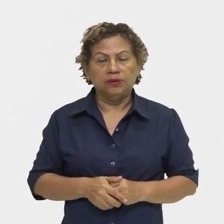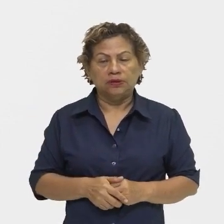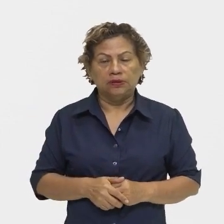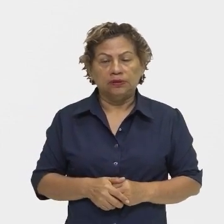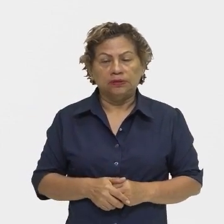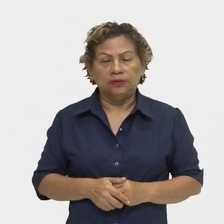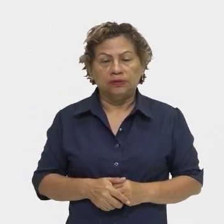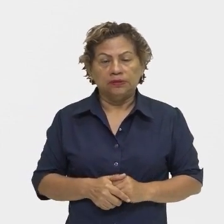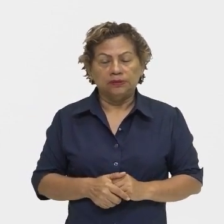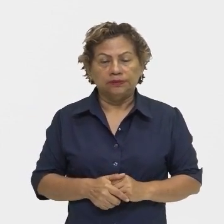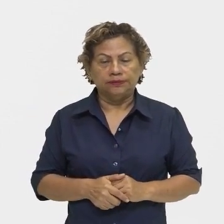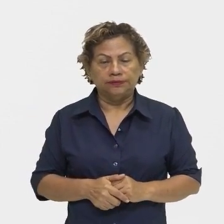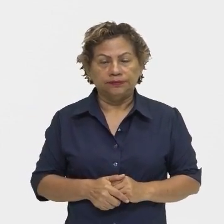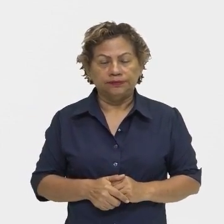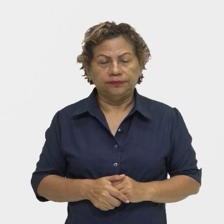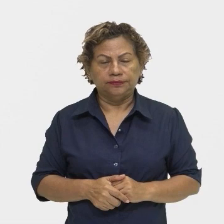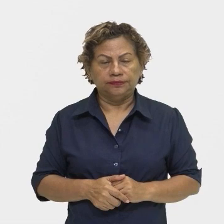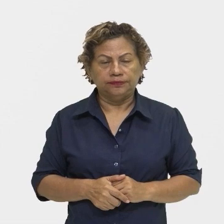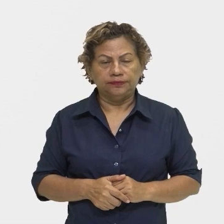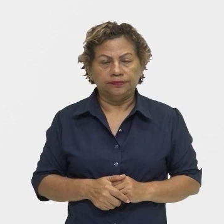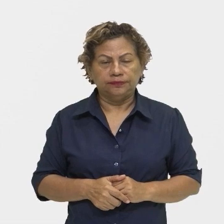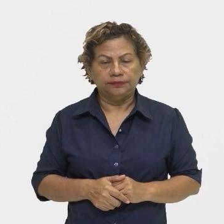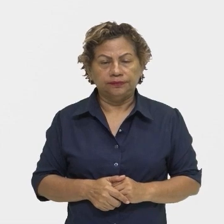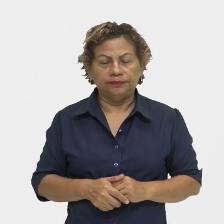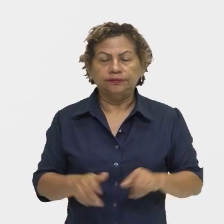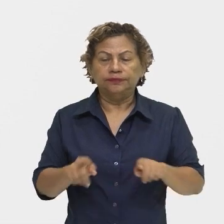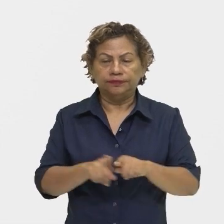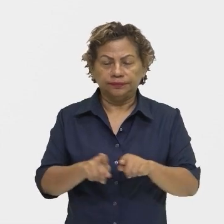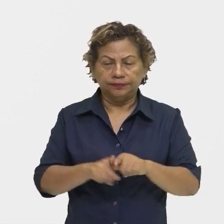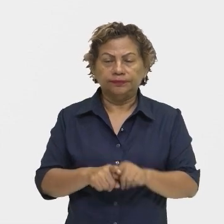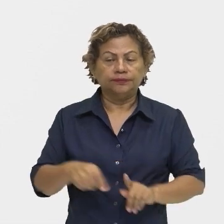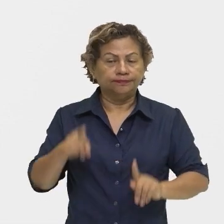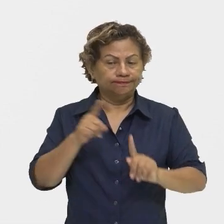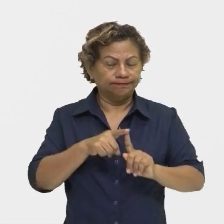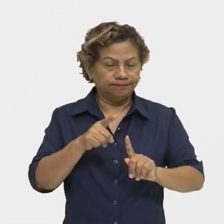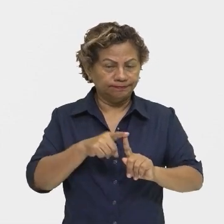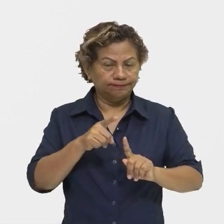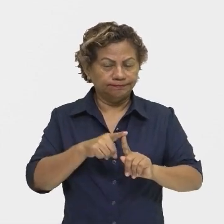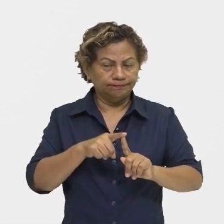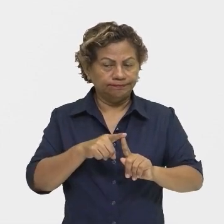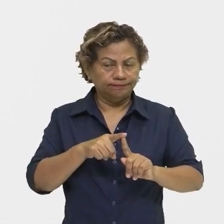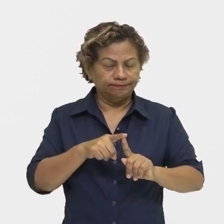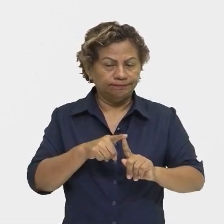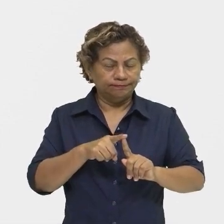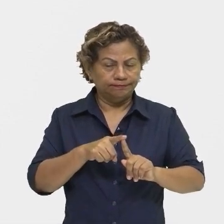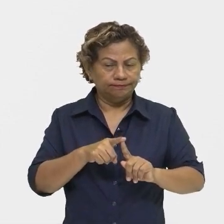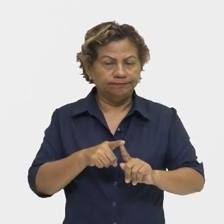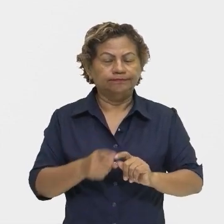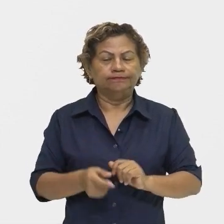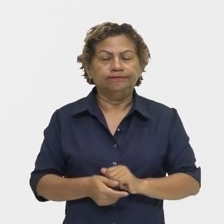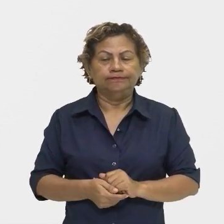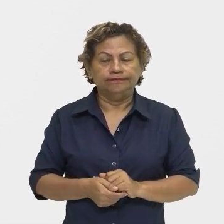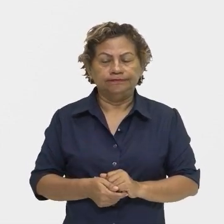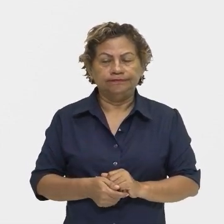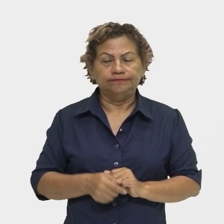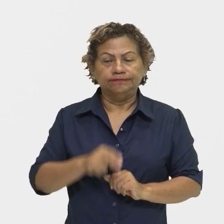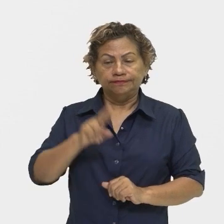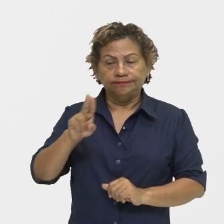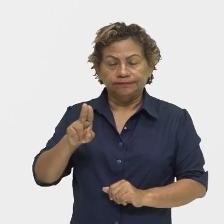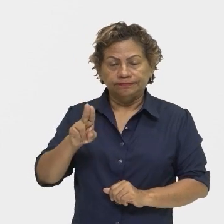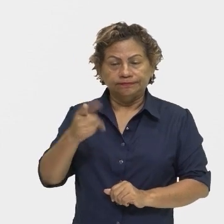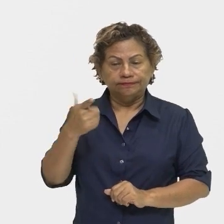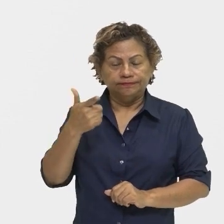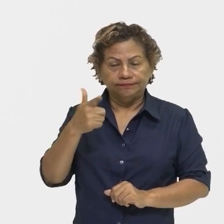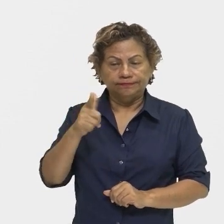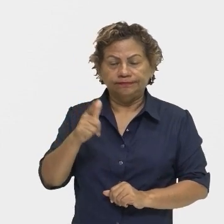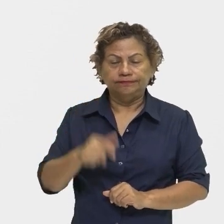pessoa. E o emprego de linguagem não verbal, que pode ser fotos, desenhos, etc. Então, isso aí